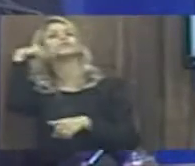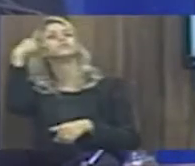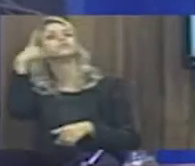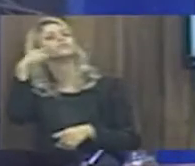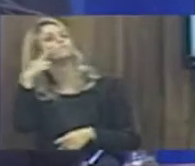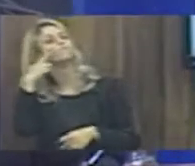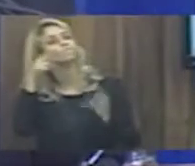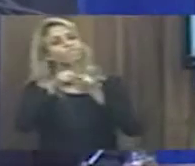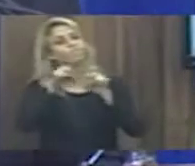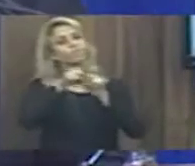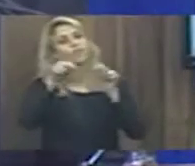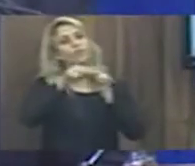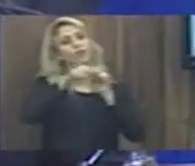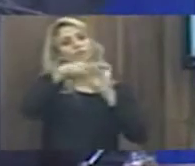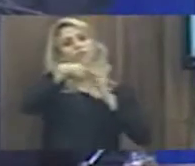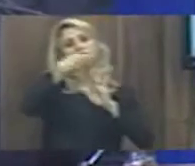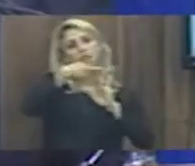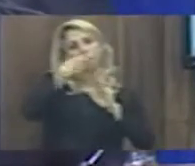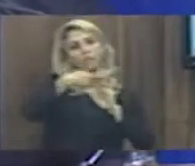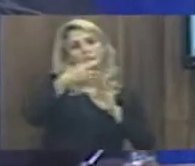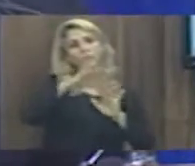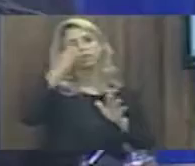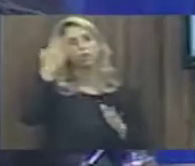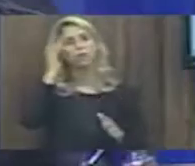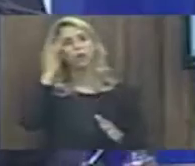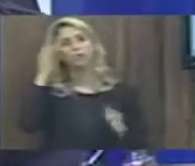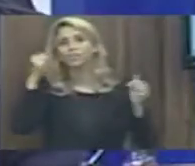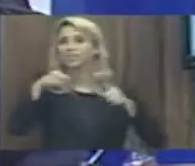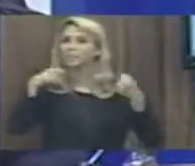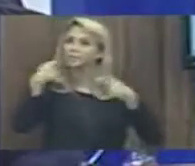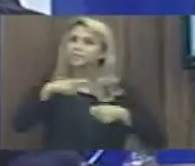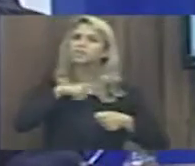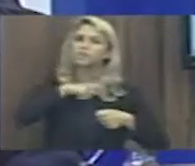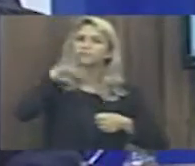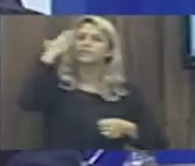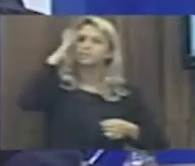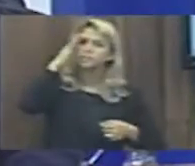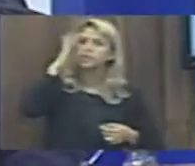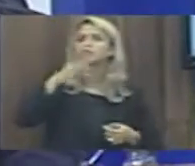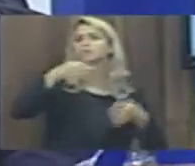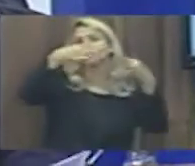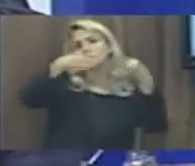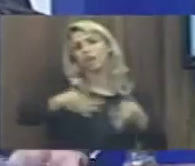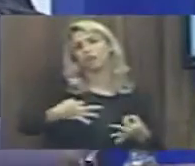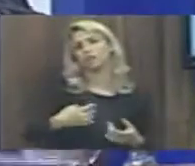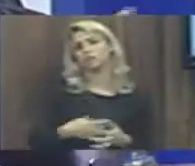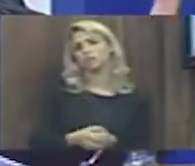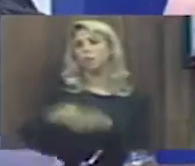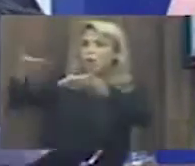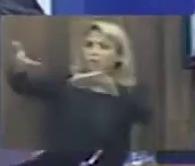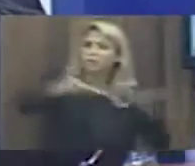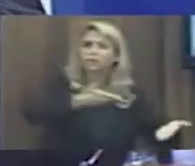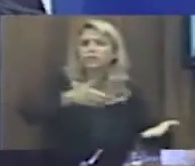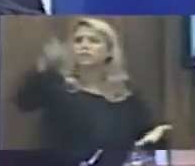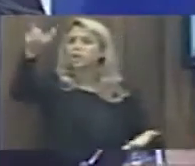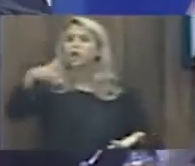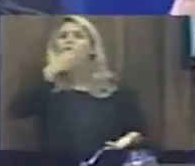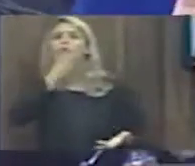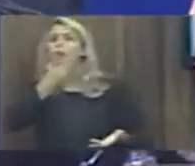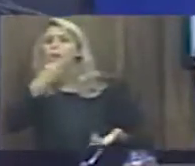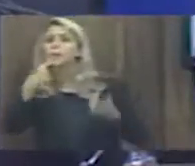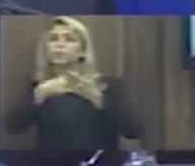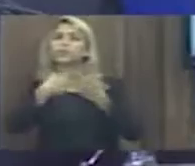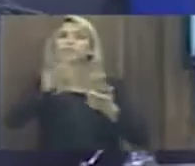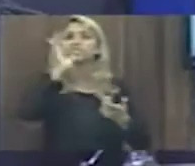e eu acho que essa casa não pode se furtar o direito de ouvir esse homem, o que ele tem a dizer, já